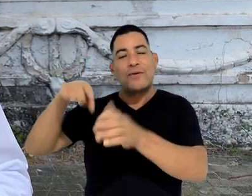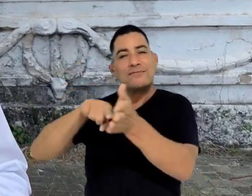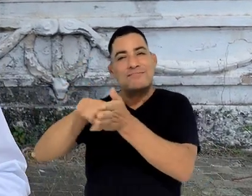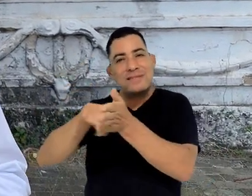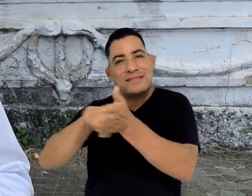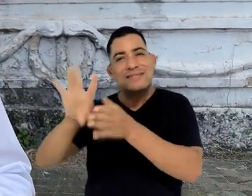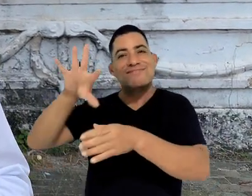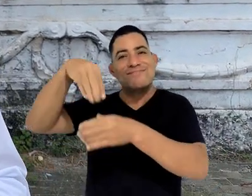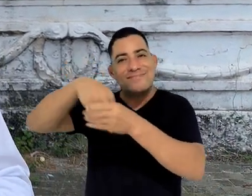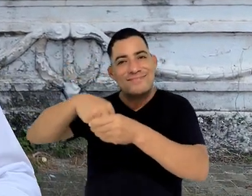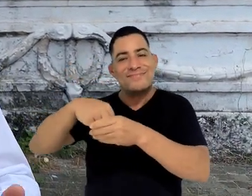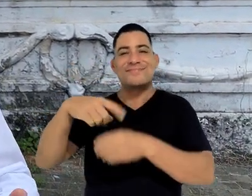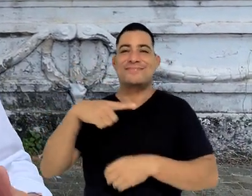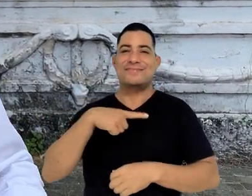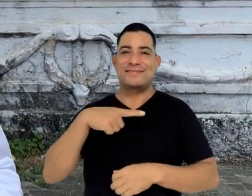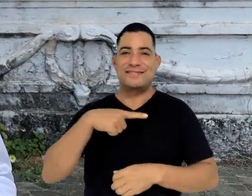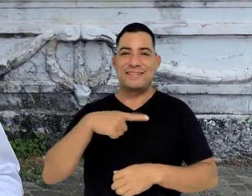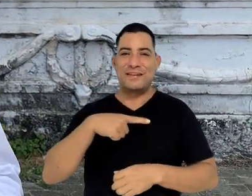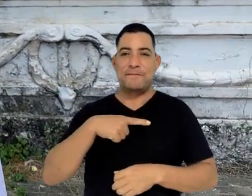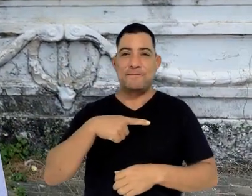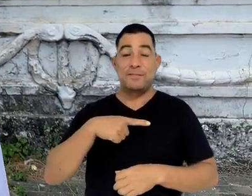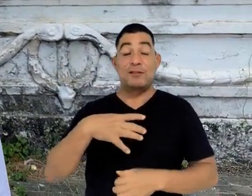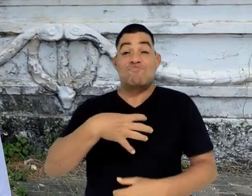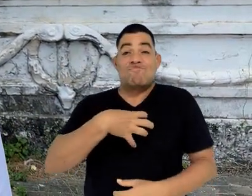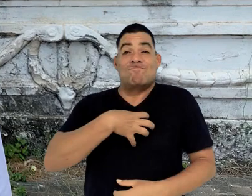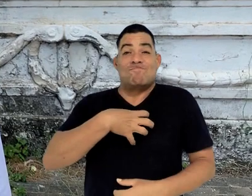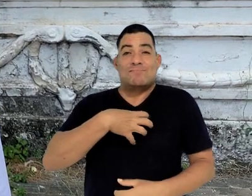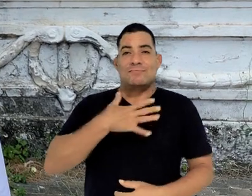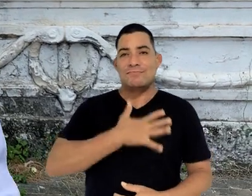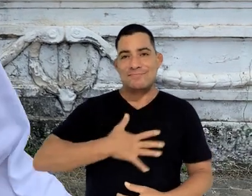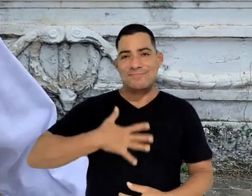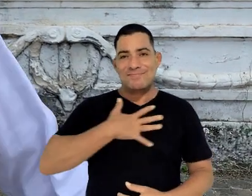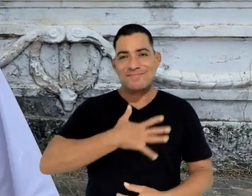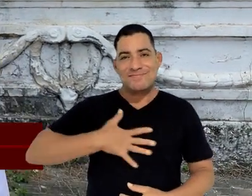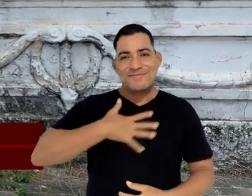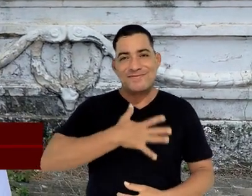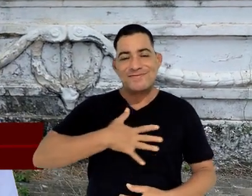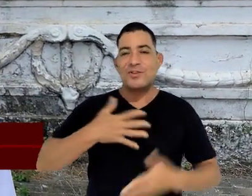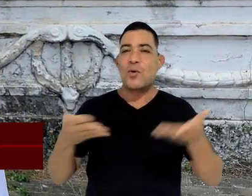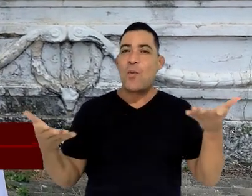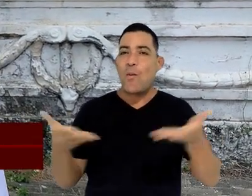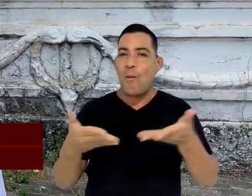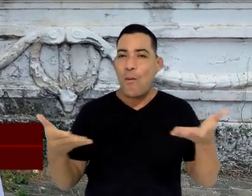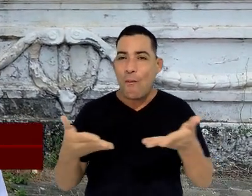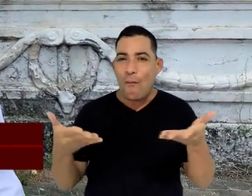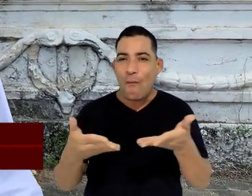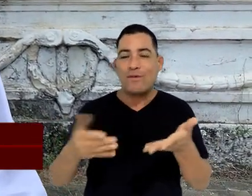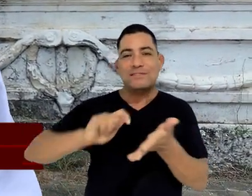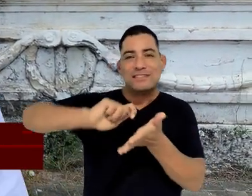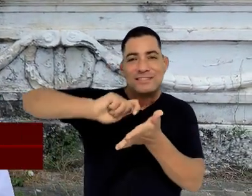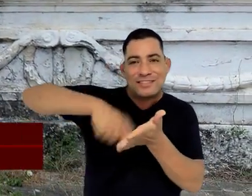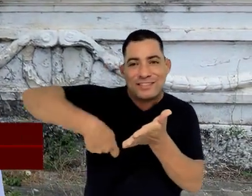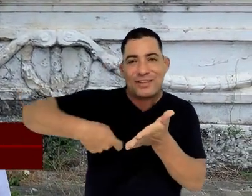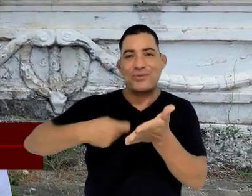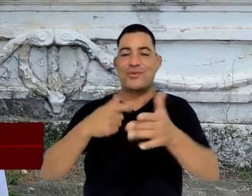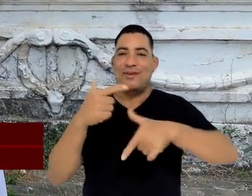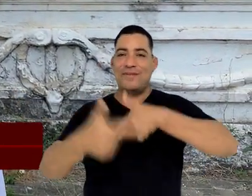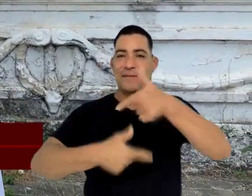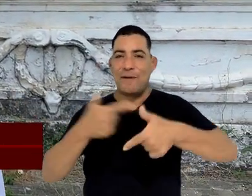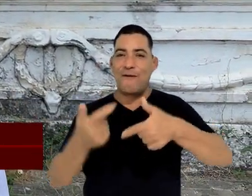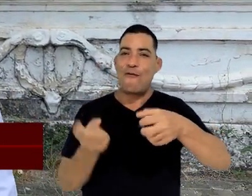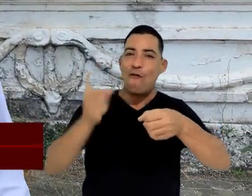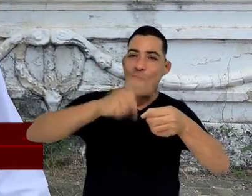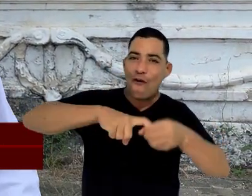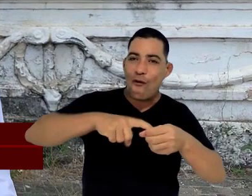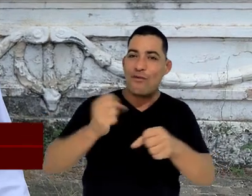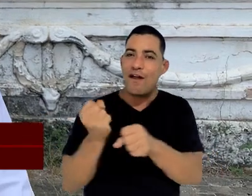também de pesquisa dentro desse prédio. Fico muito satisfeito em poder estar nesse ato de hoje, na